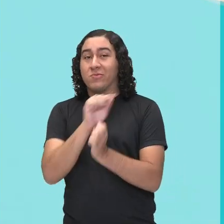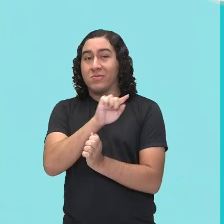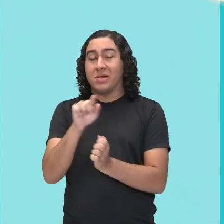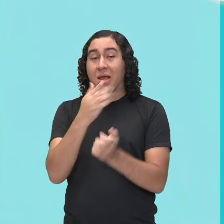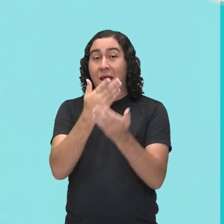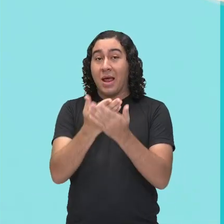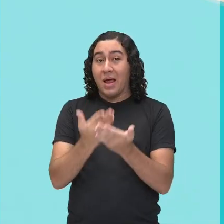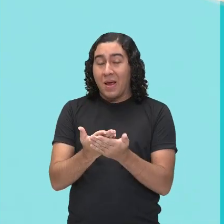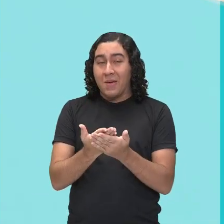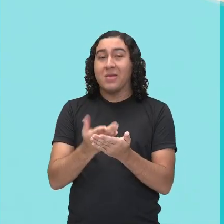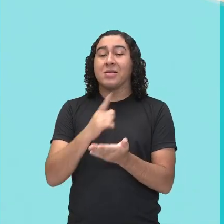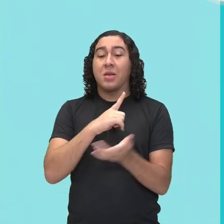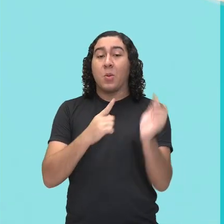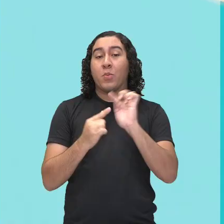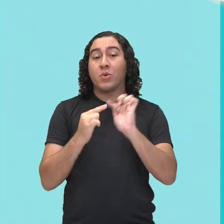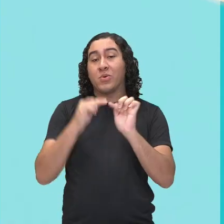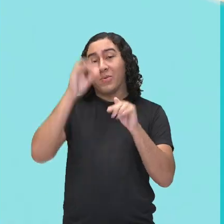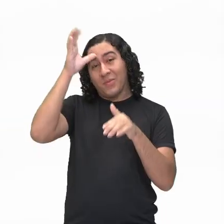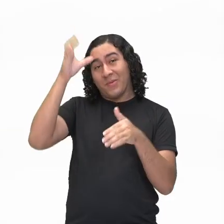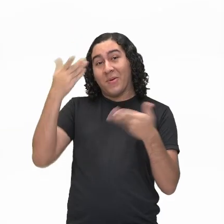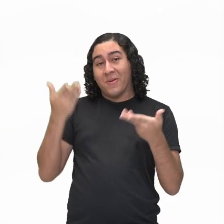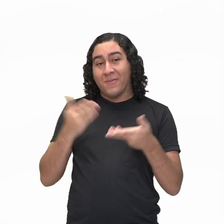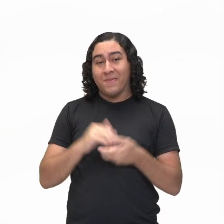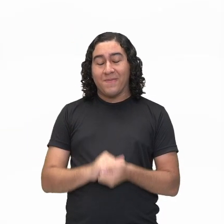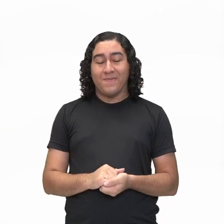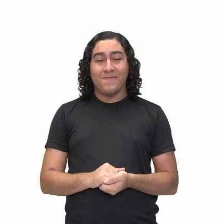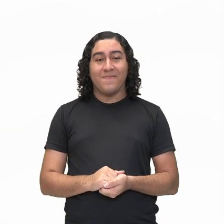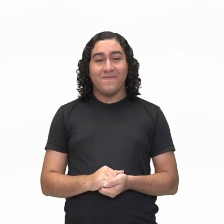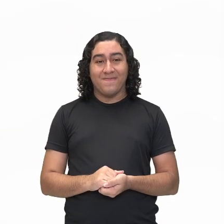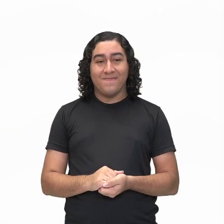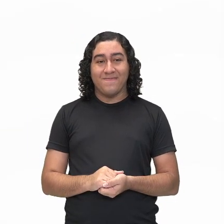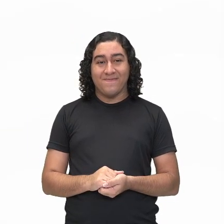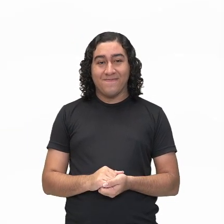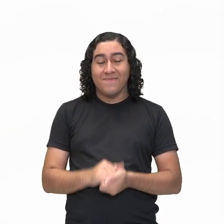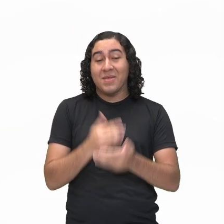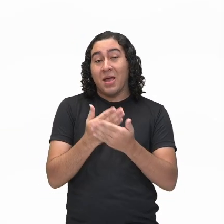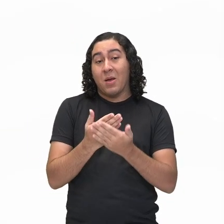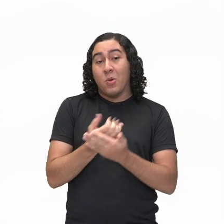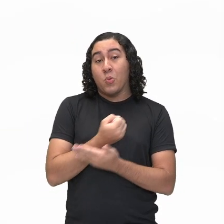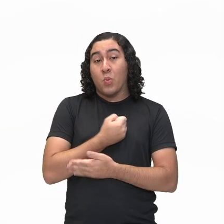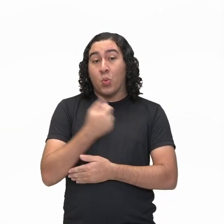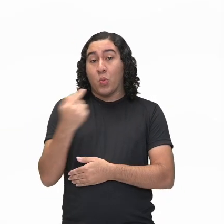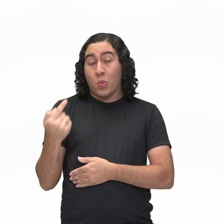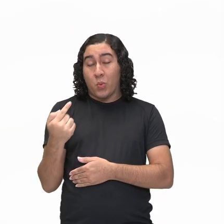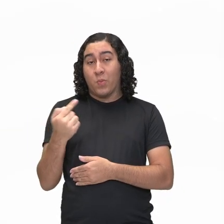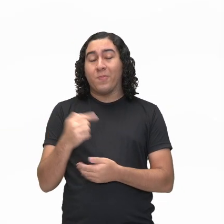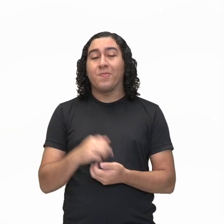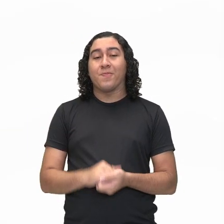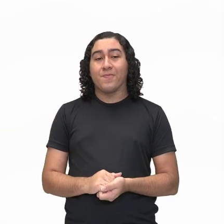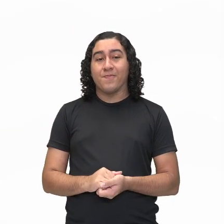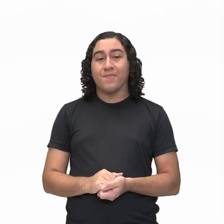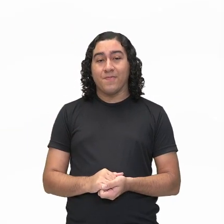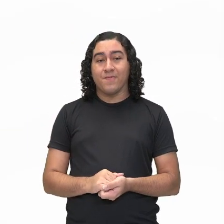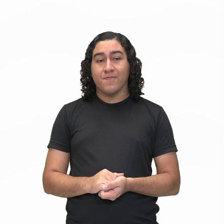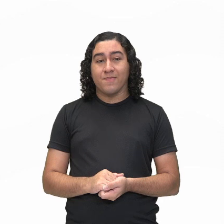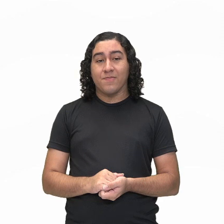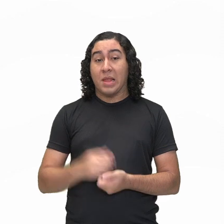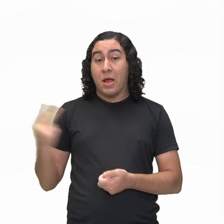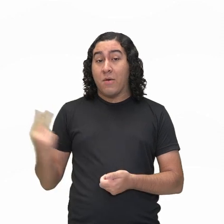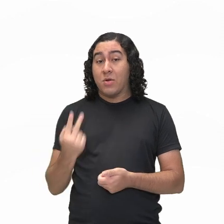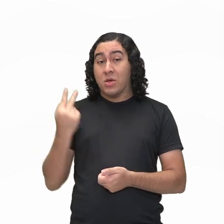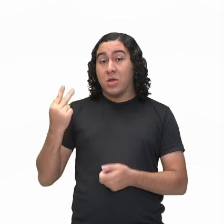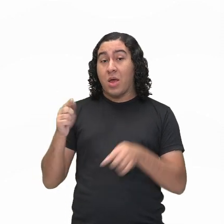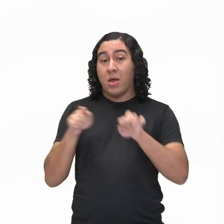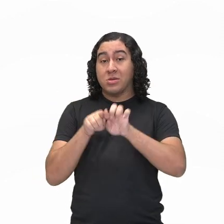aula que tem como objeto de conhecimento. Aula 1, Objeto de Conhecimento. Valorização